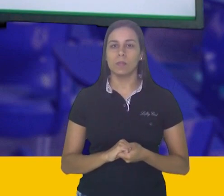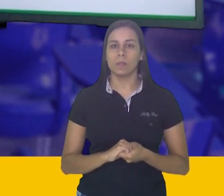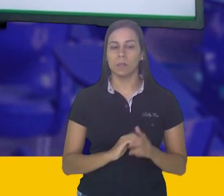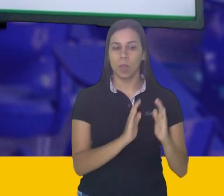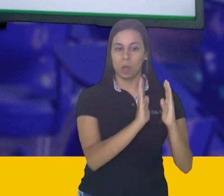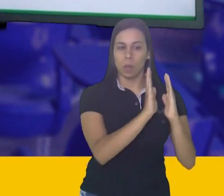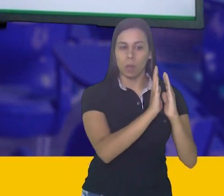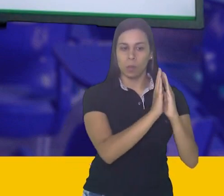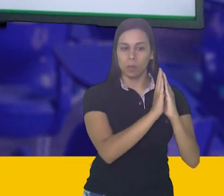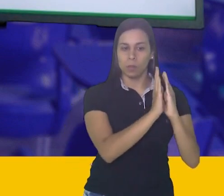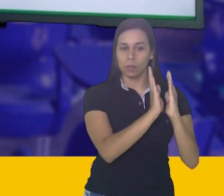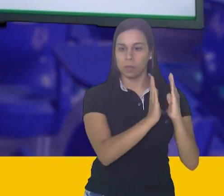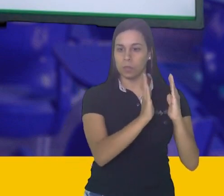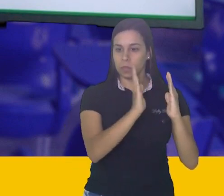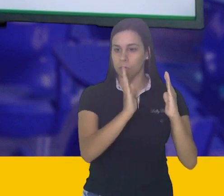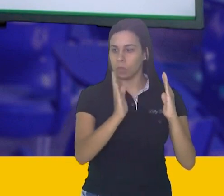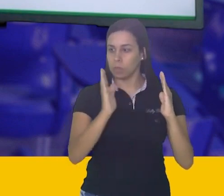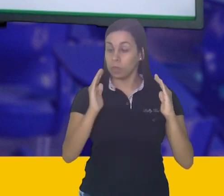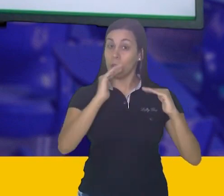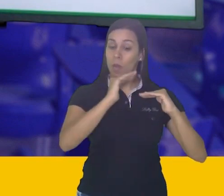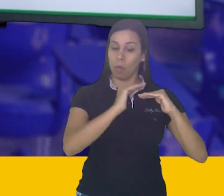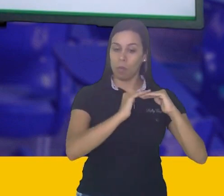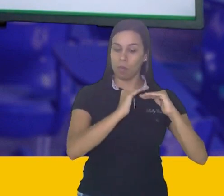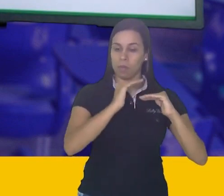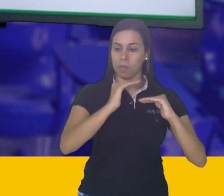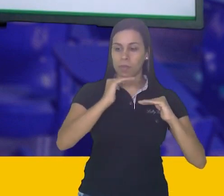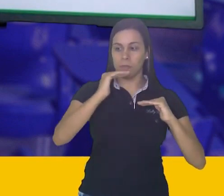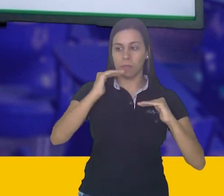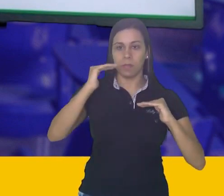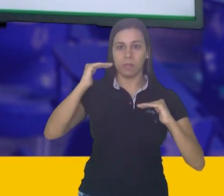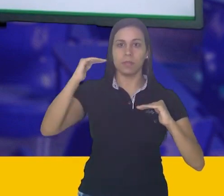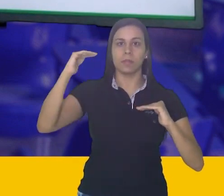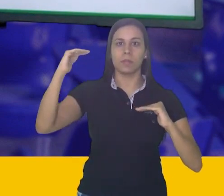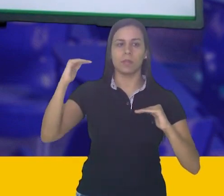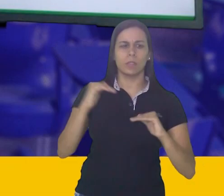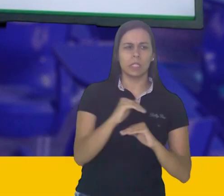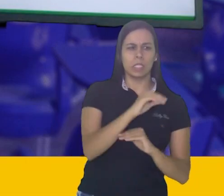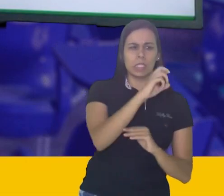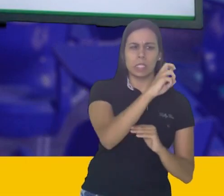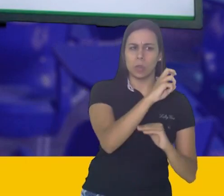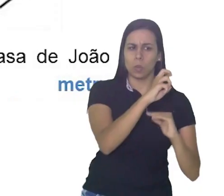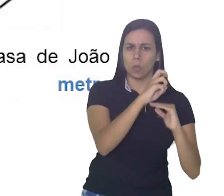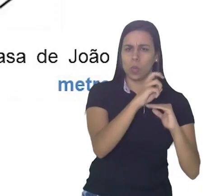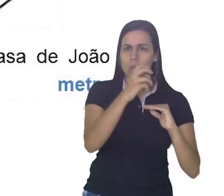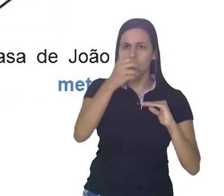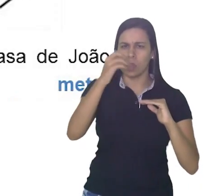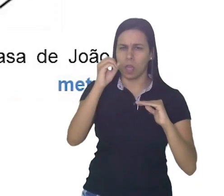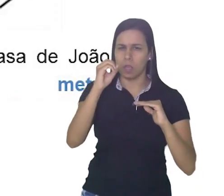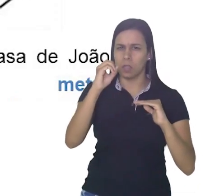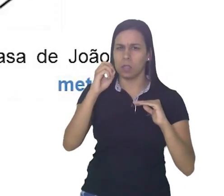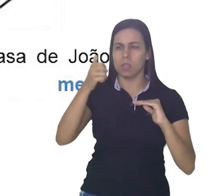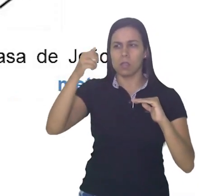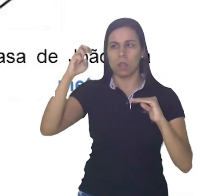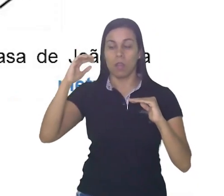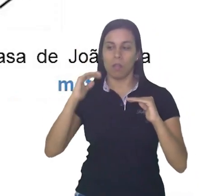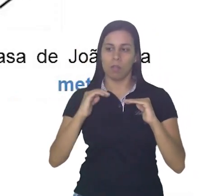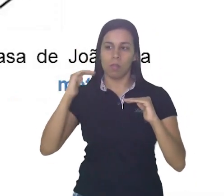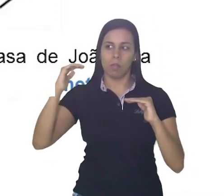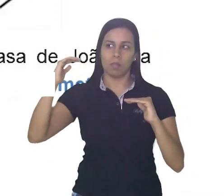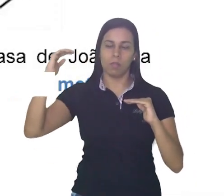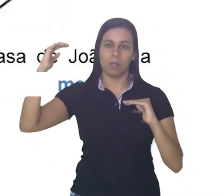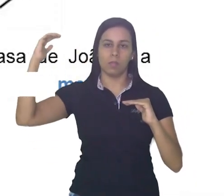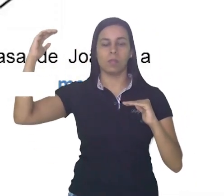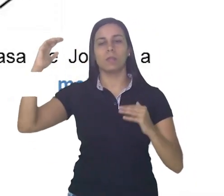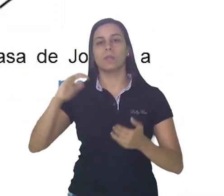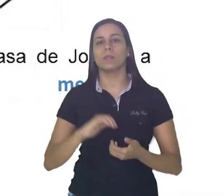crescente. A sequência ali está crescendo de cinco em cinco. Observe que a reta